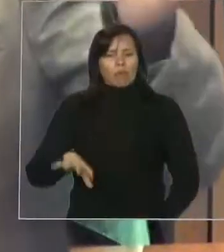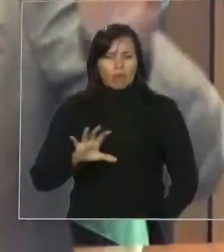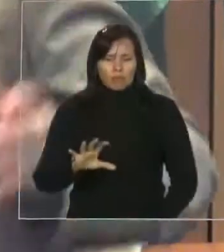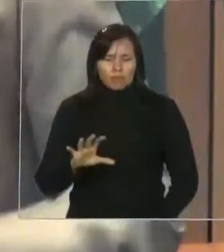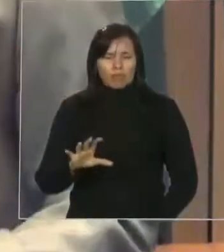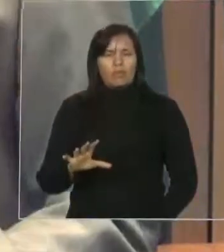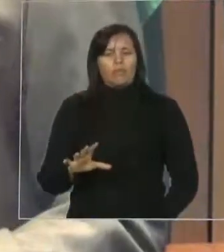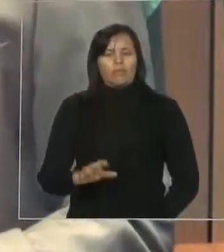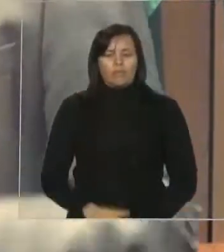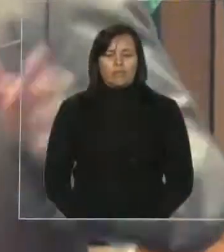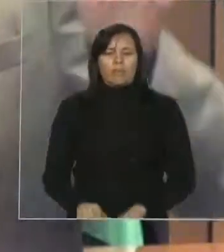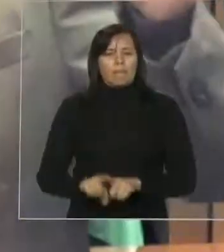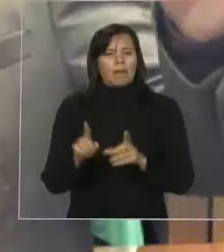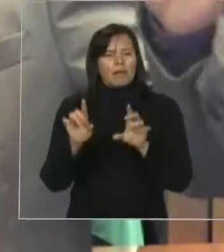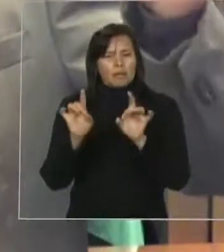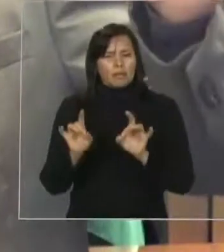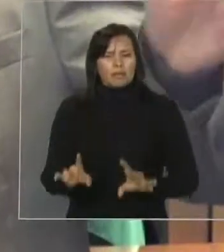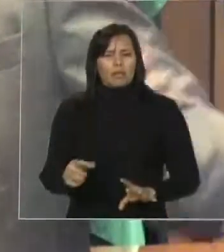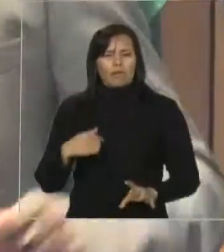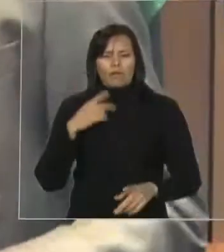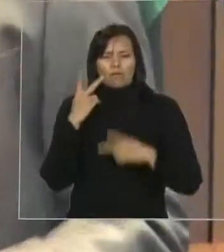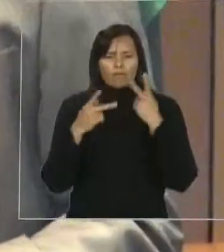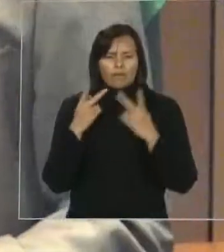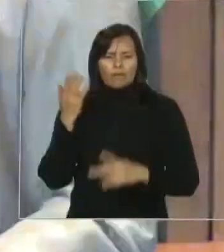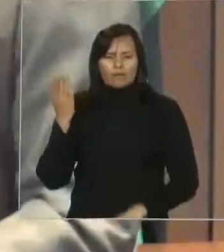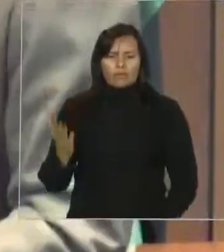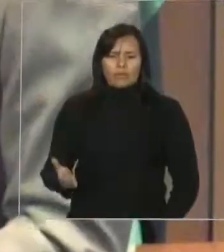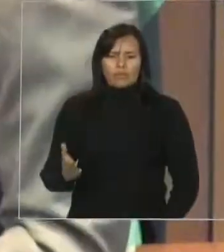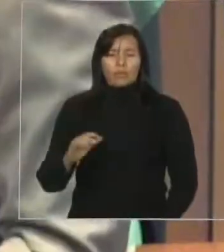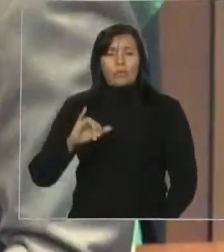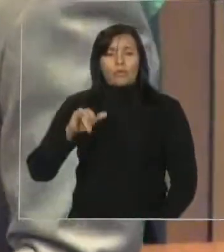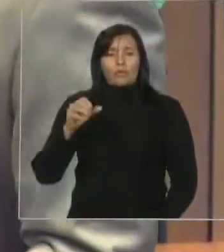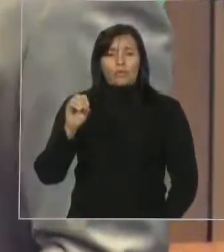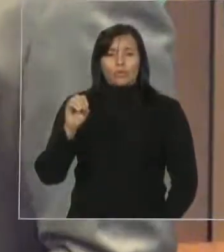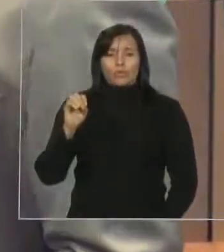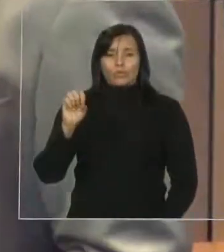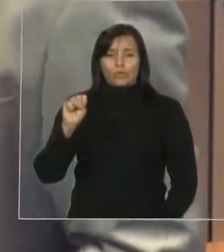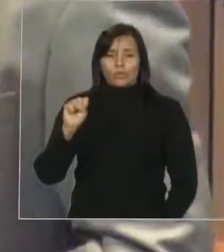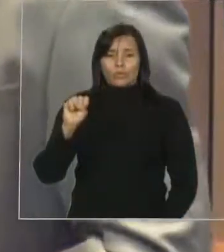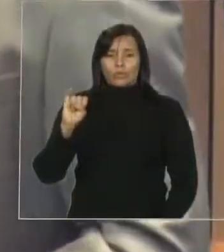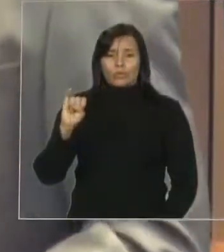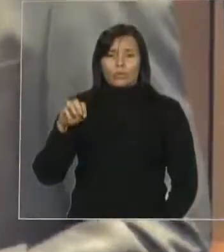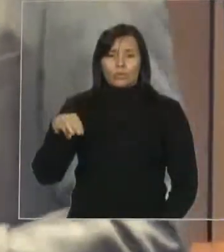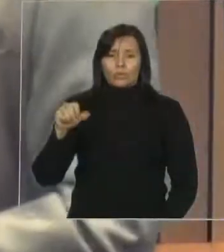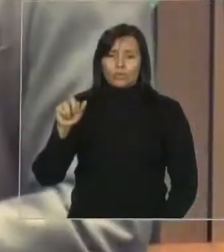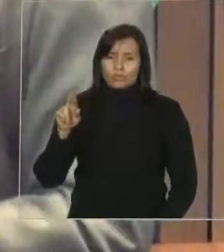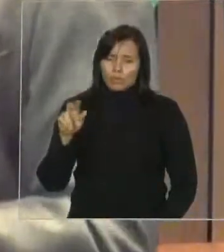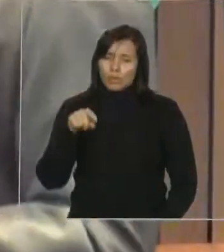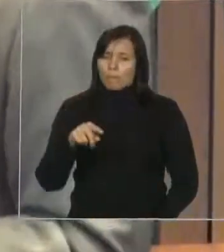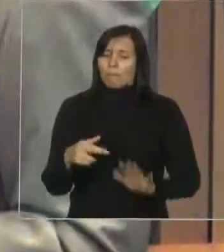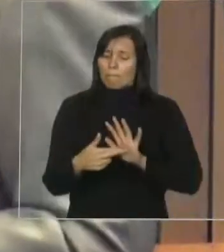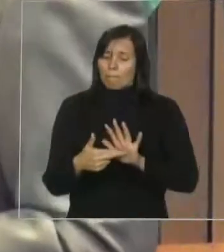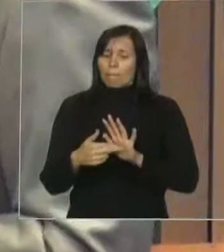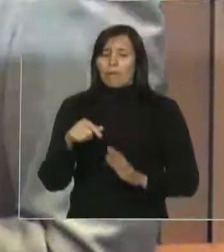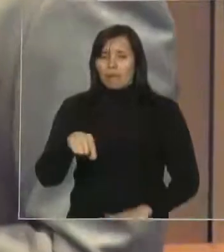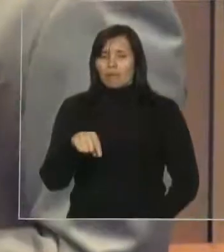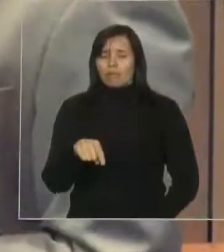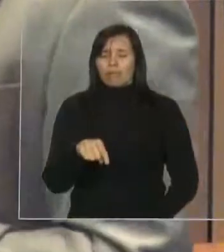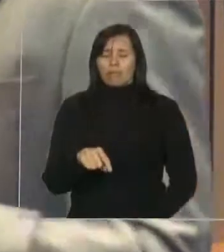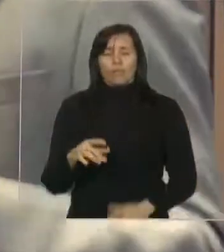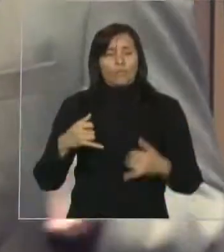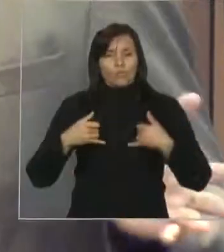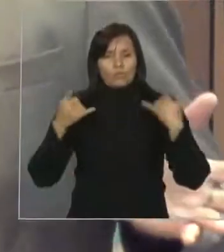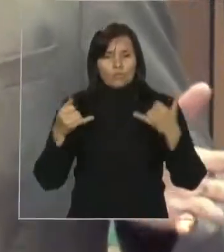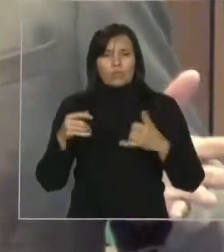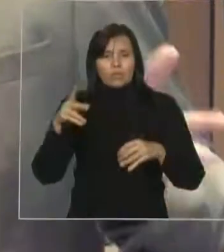mas de forma especial o nosso amigo Maranhãozinho, Josimar Maranhãozinho, estava lá junto conosco no aniversário de Pedro Rosário. E